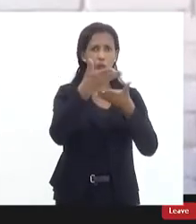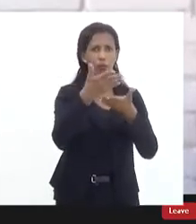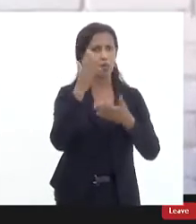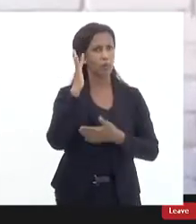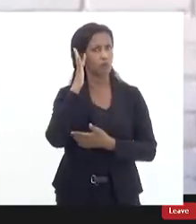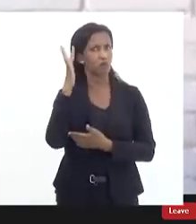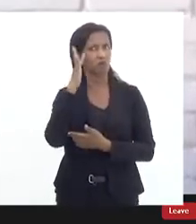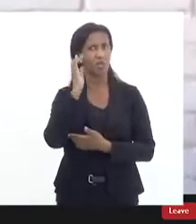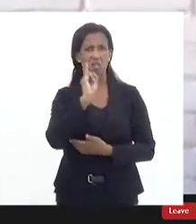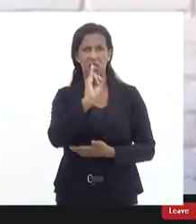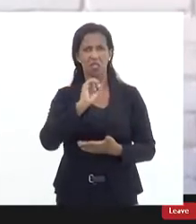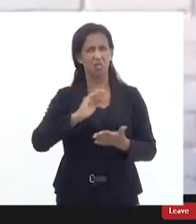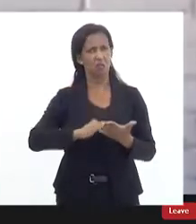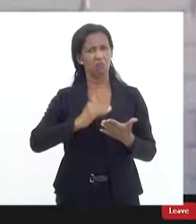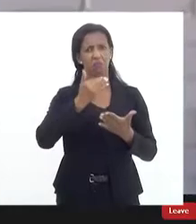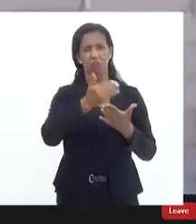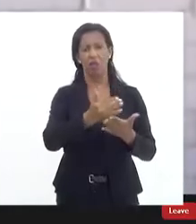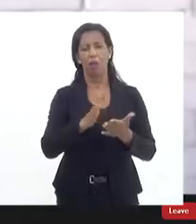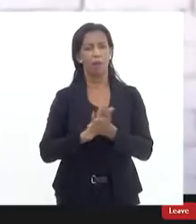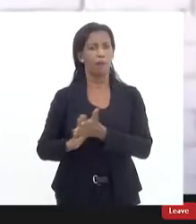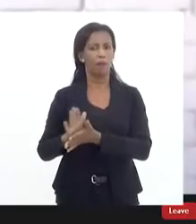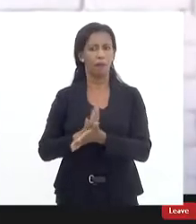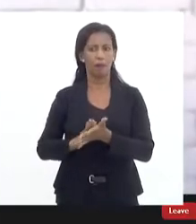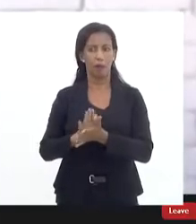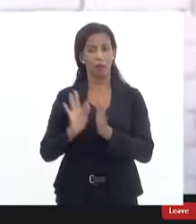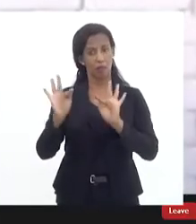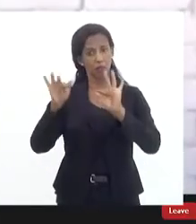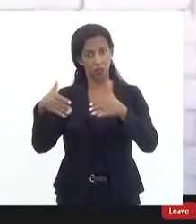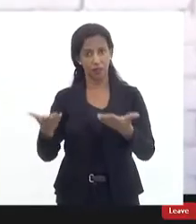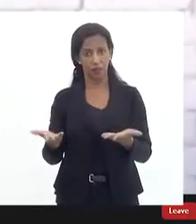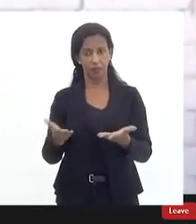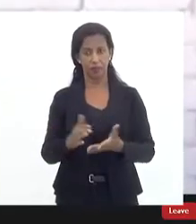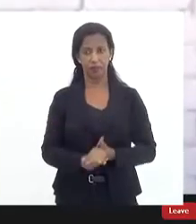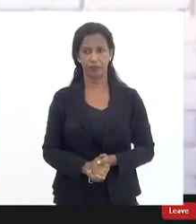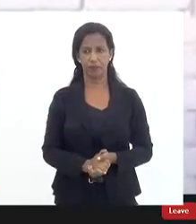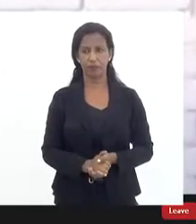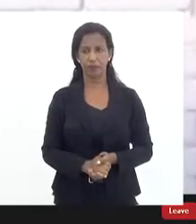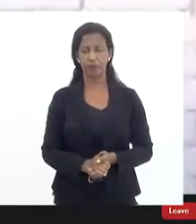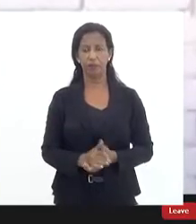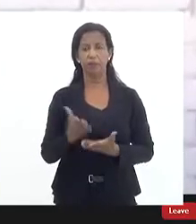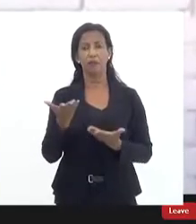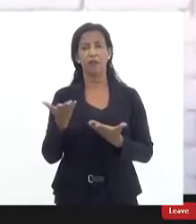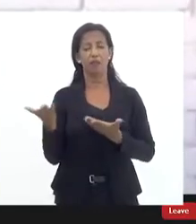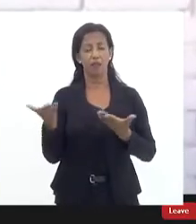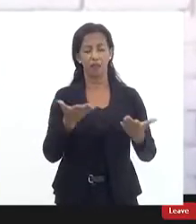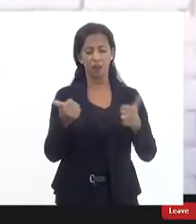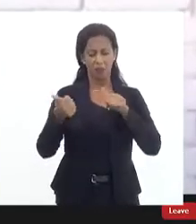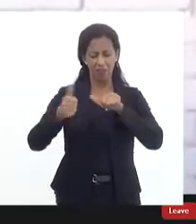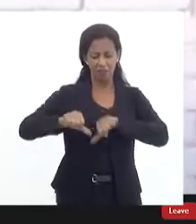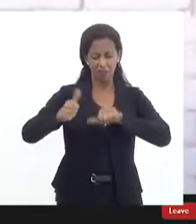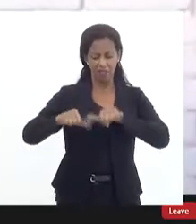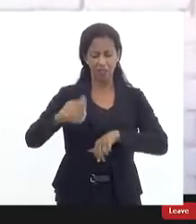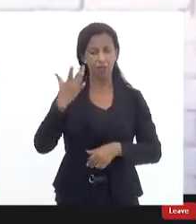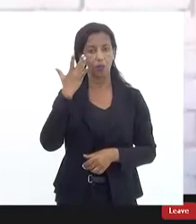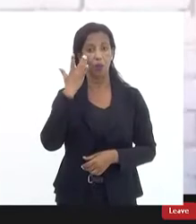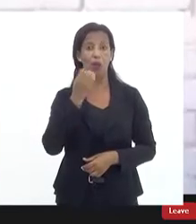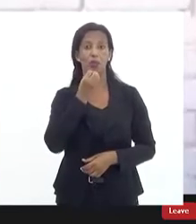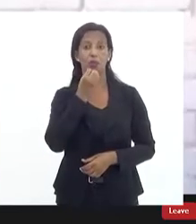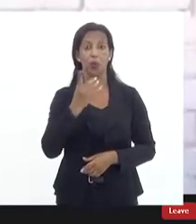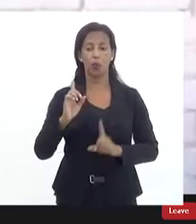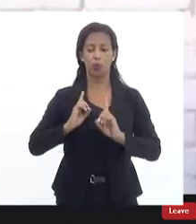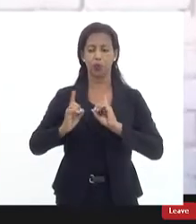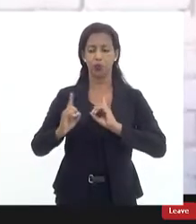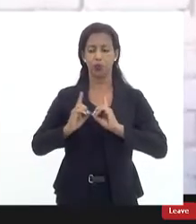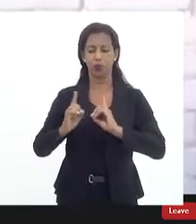nenhum acréscimo em deputados e convidados a gente encerra mas queria aqui trazer uma avaliação que eu acho que o debate é bom e